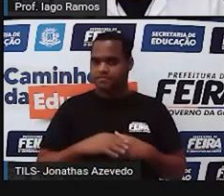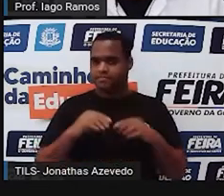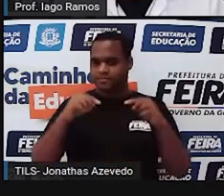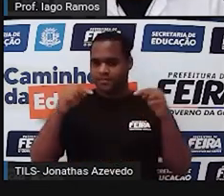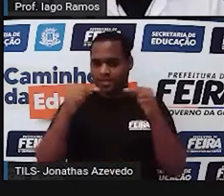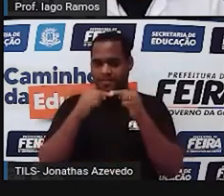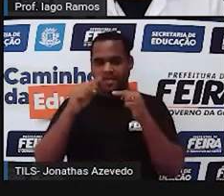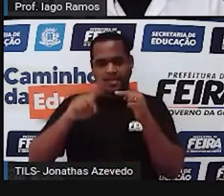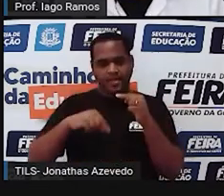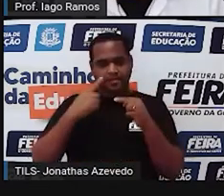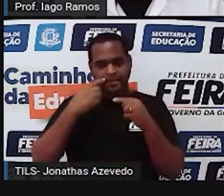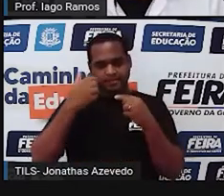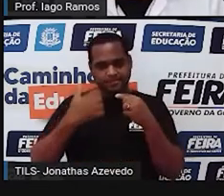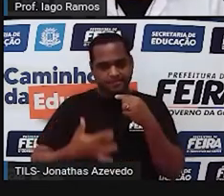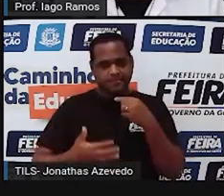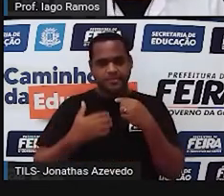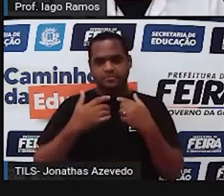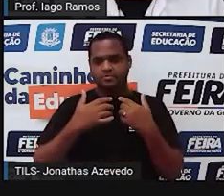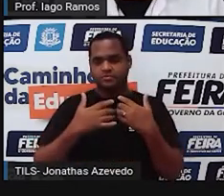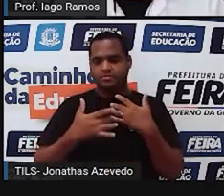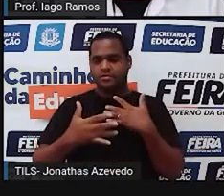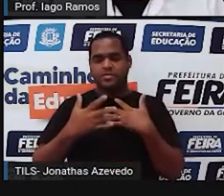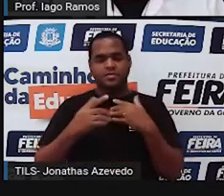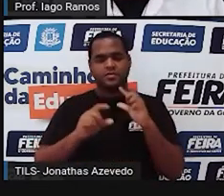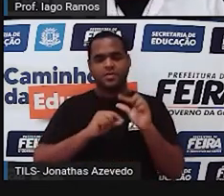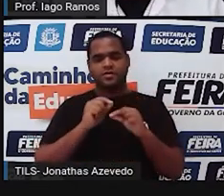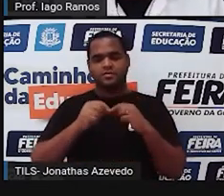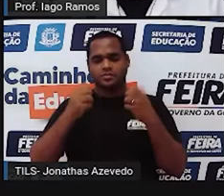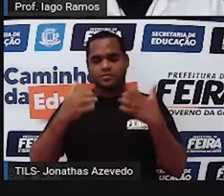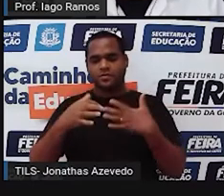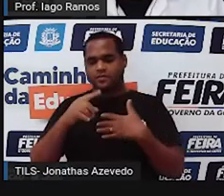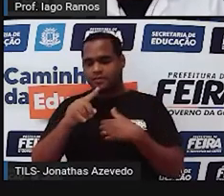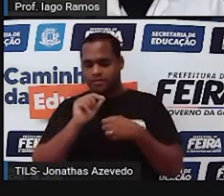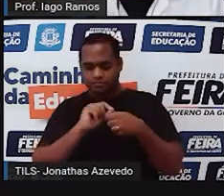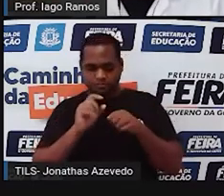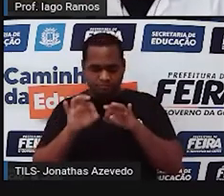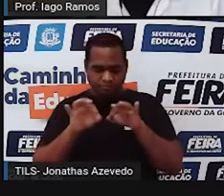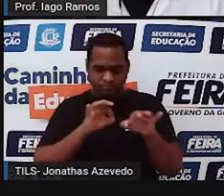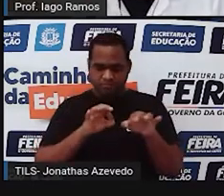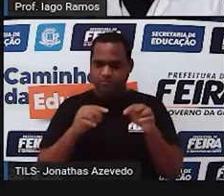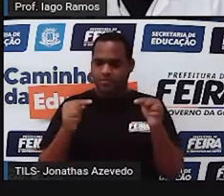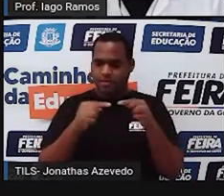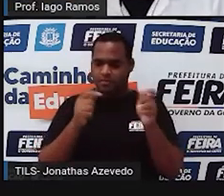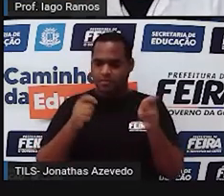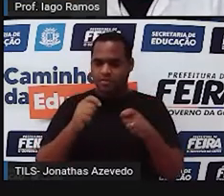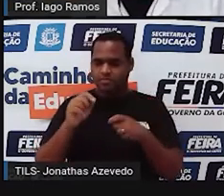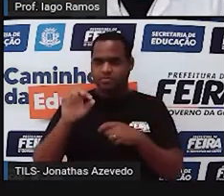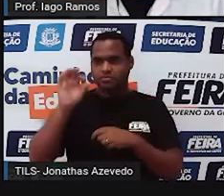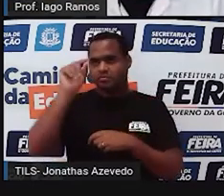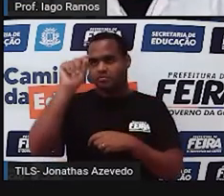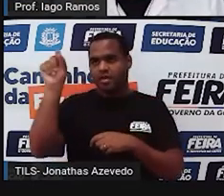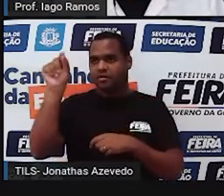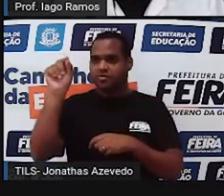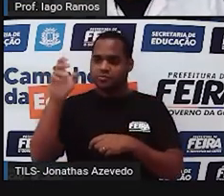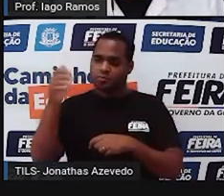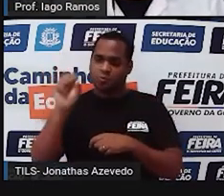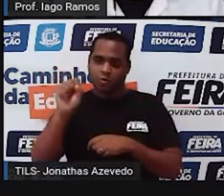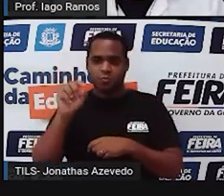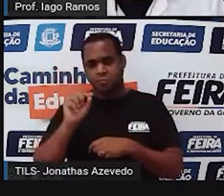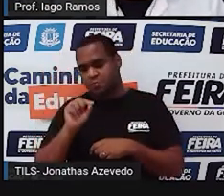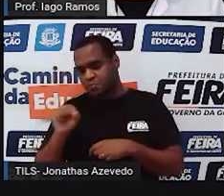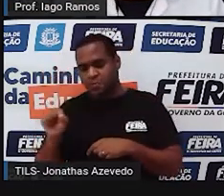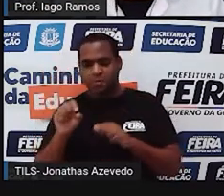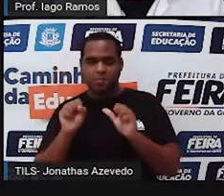em uma das pontas da linha que você fez, tá? Em uma das pontas. Pode ser na ponta de cima ou na ponta de baixo, tanto